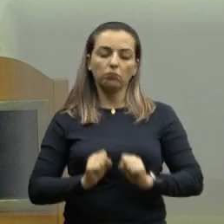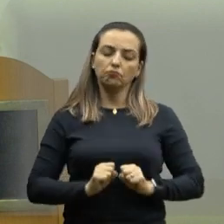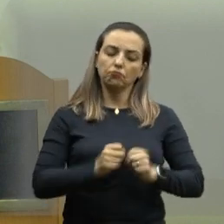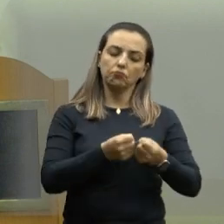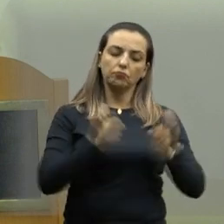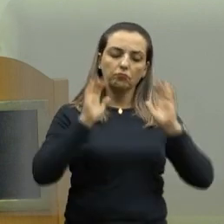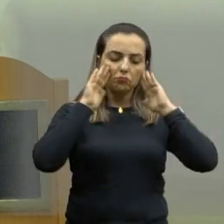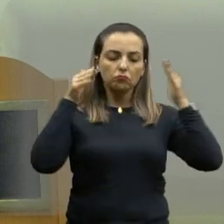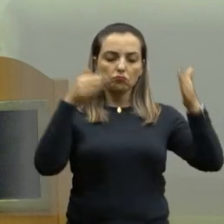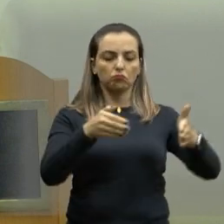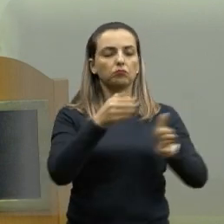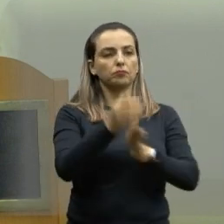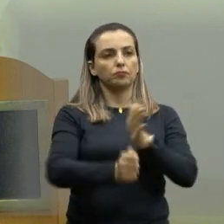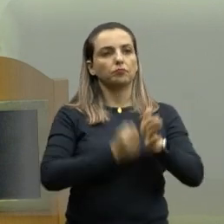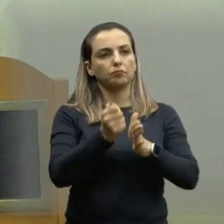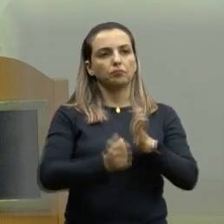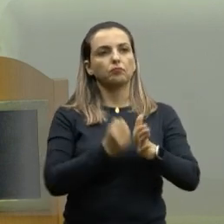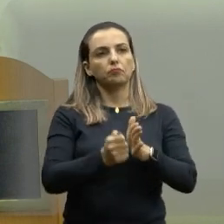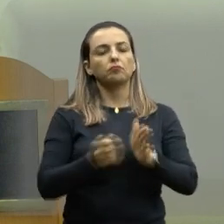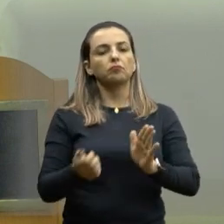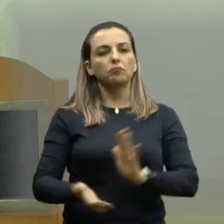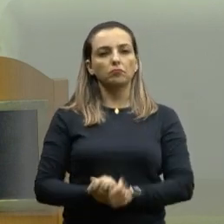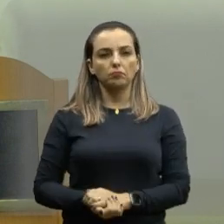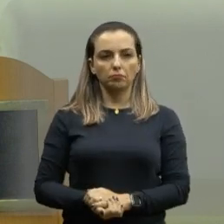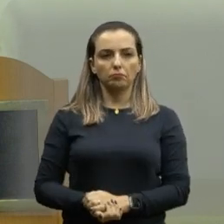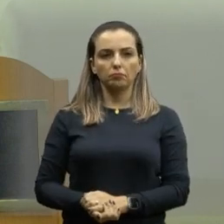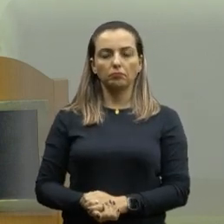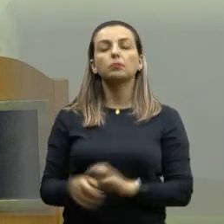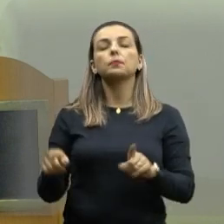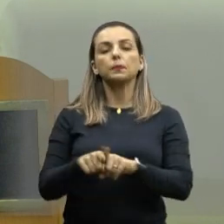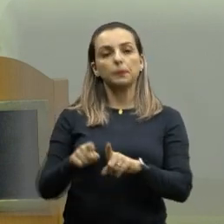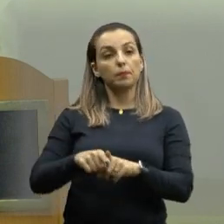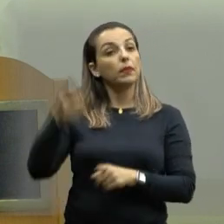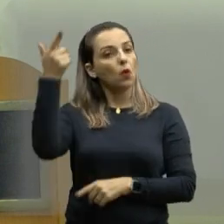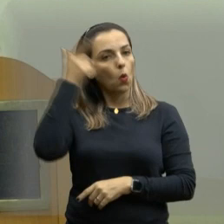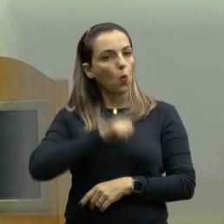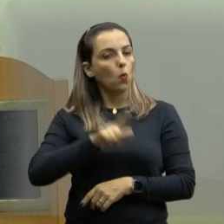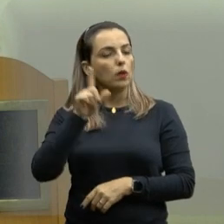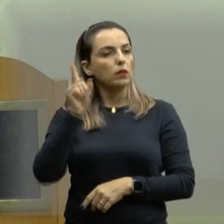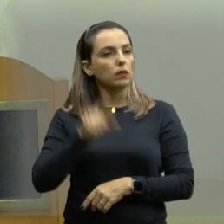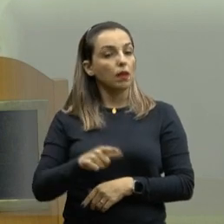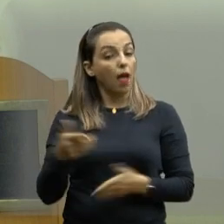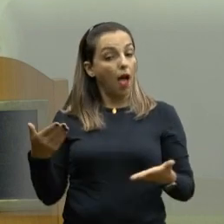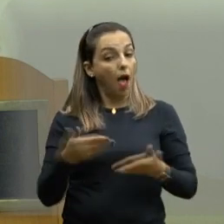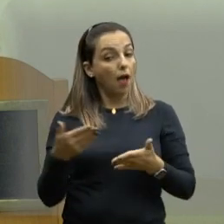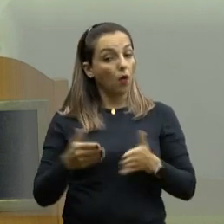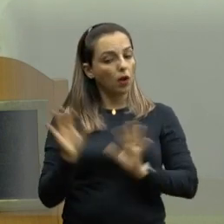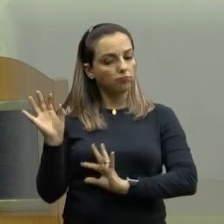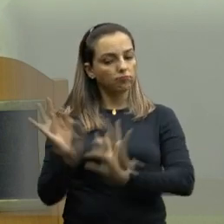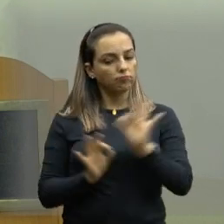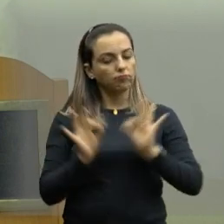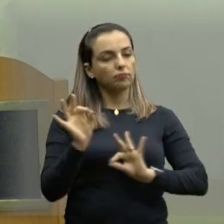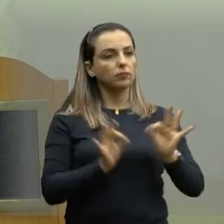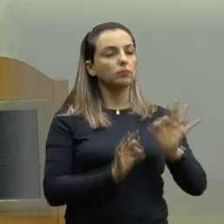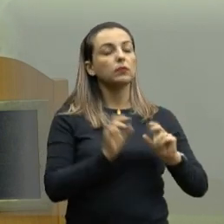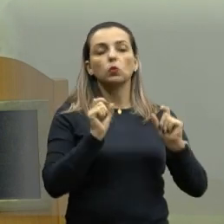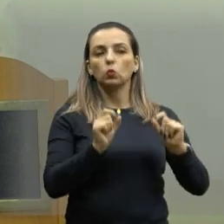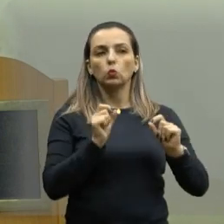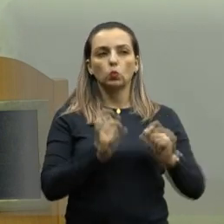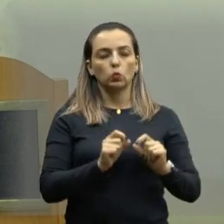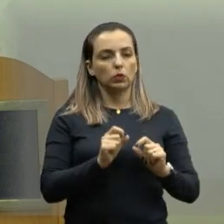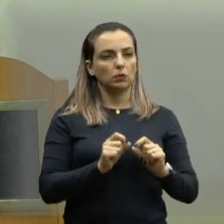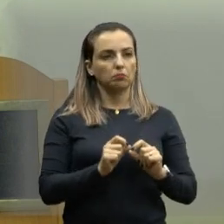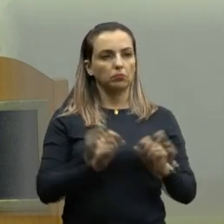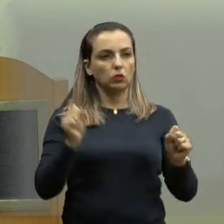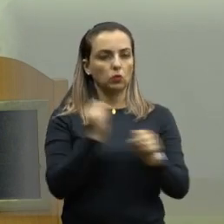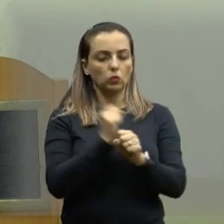cidade. Quero falar que outra conquista que está em fase de projeto é a reforma e